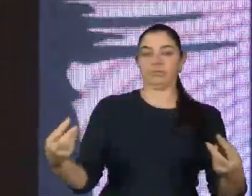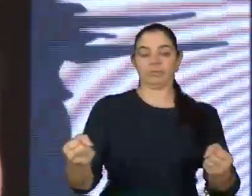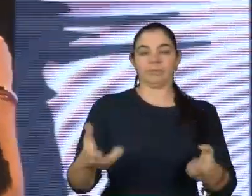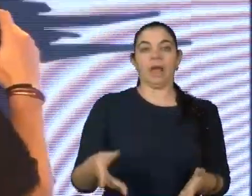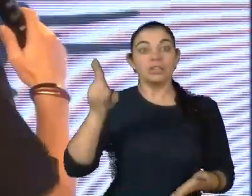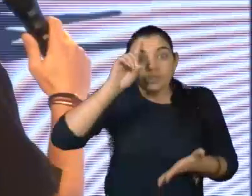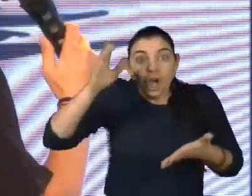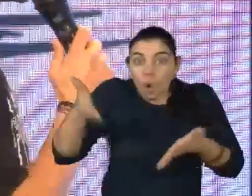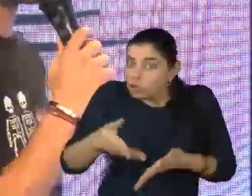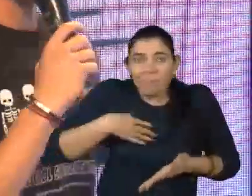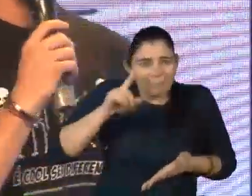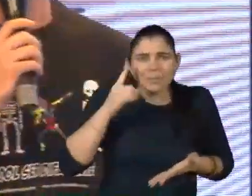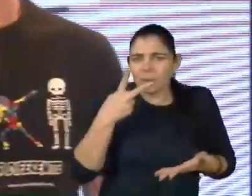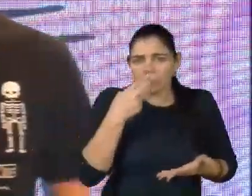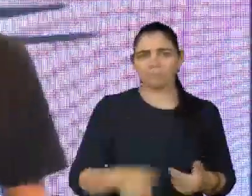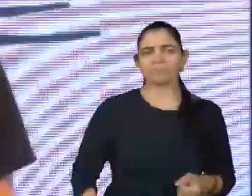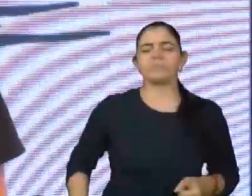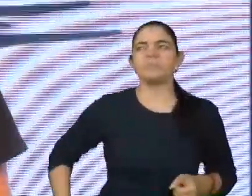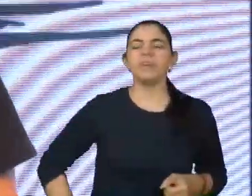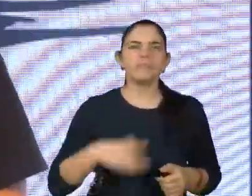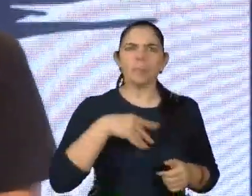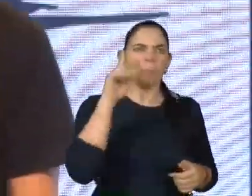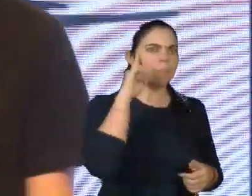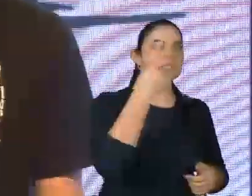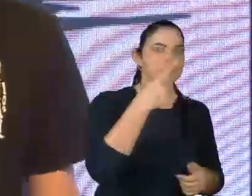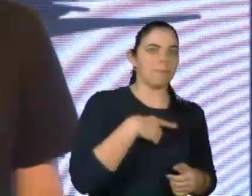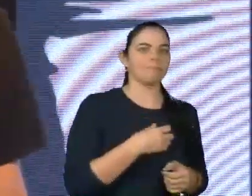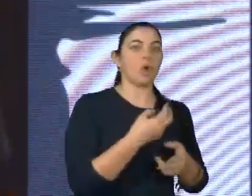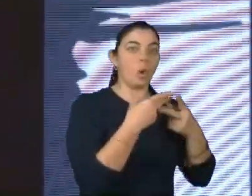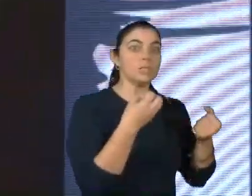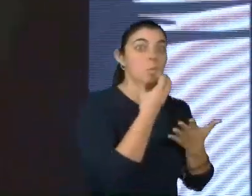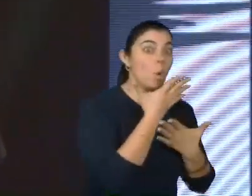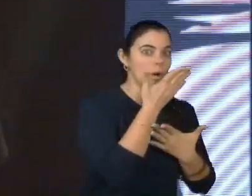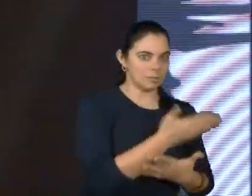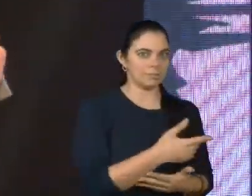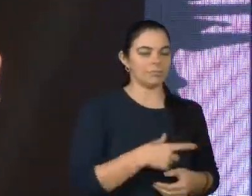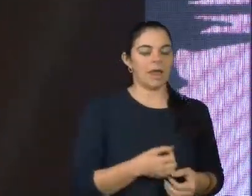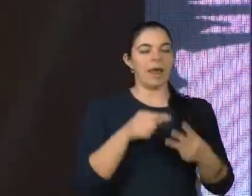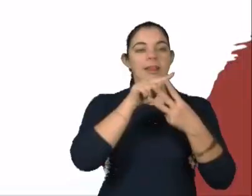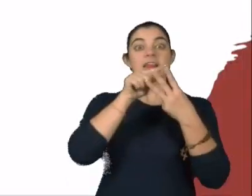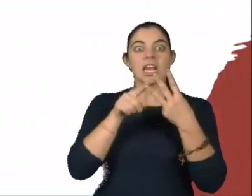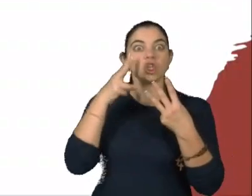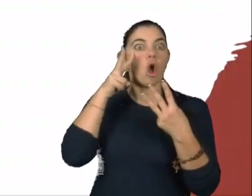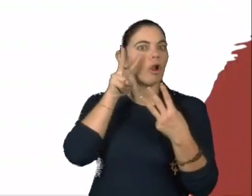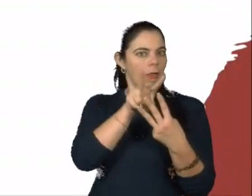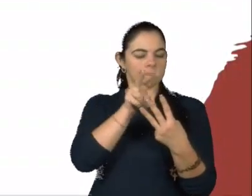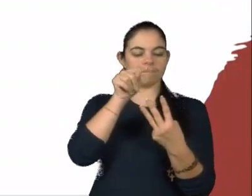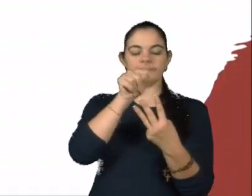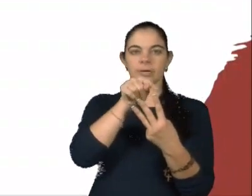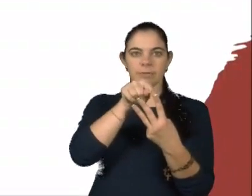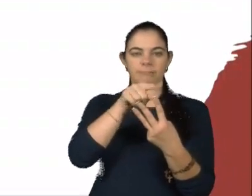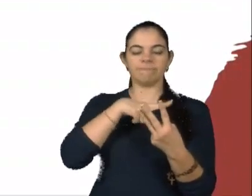Vamos lá. Vamos separar os benefícios apontados pelo estudo sobre três óticas. A primeira delas,